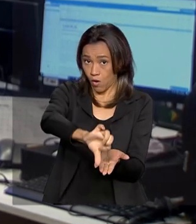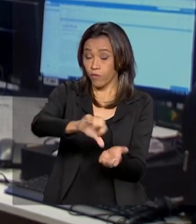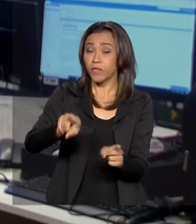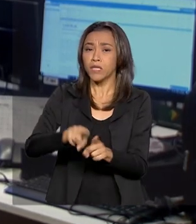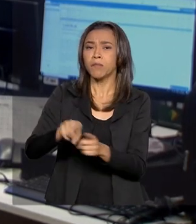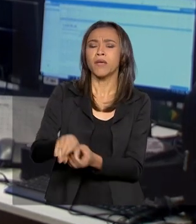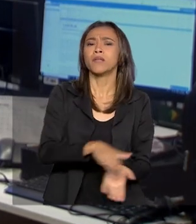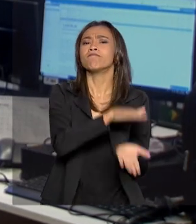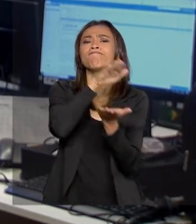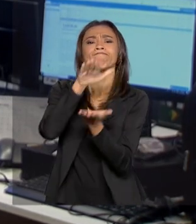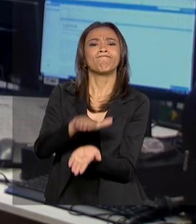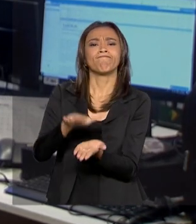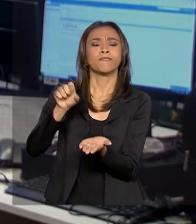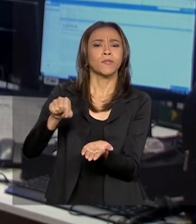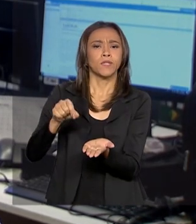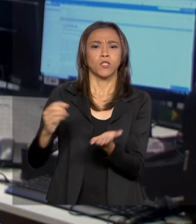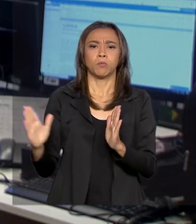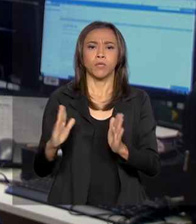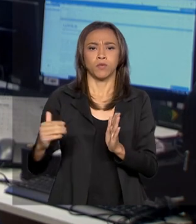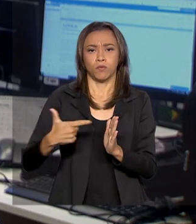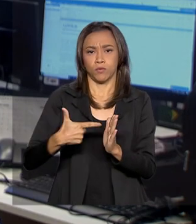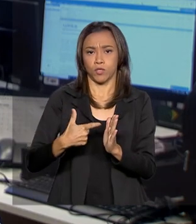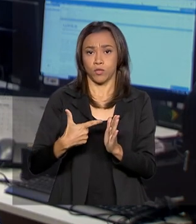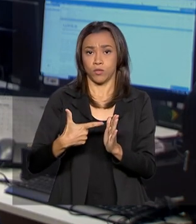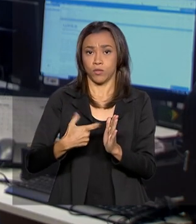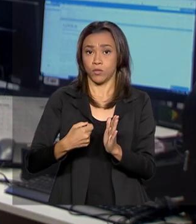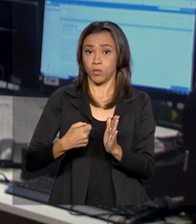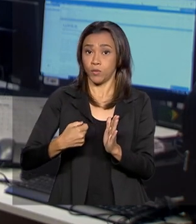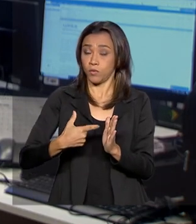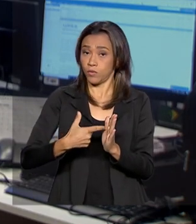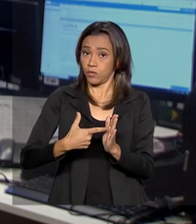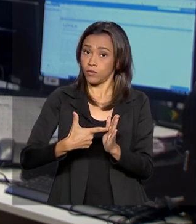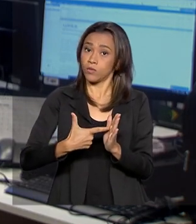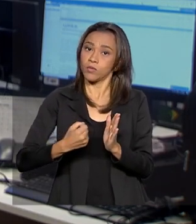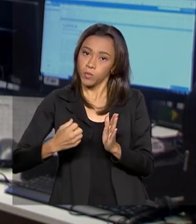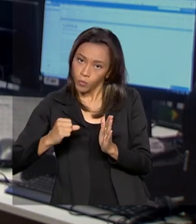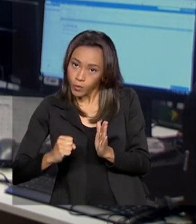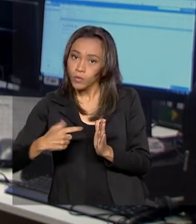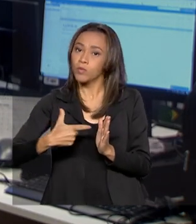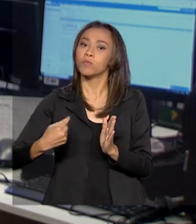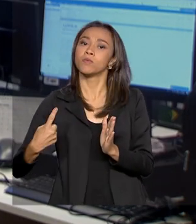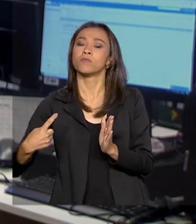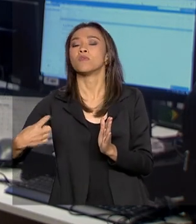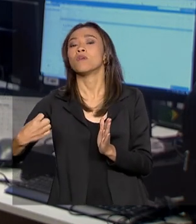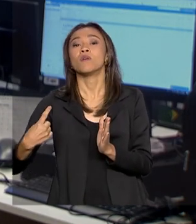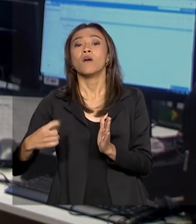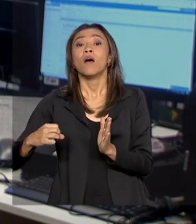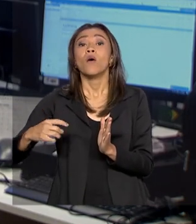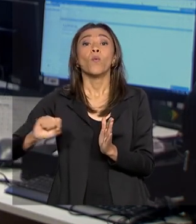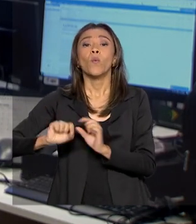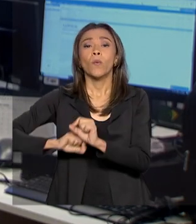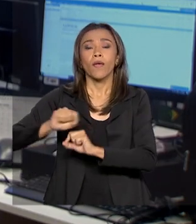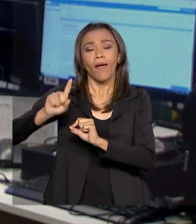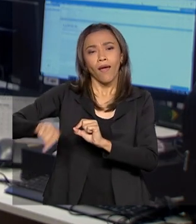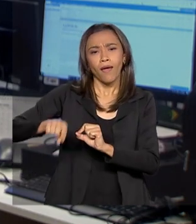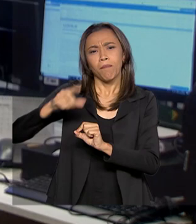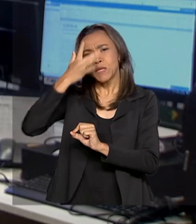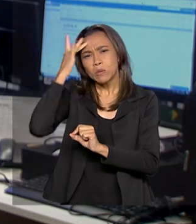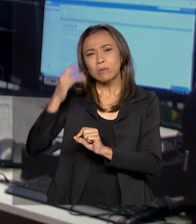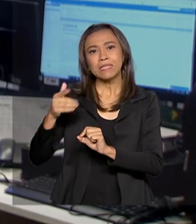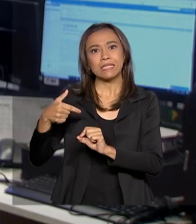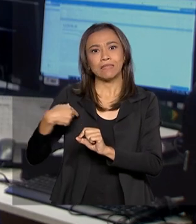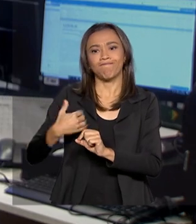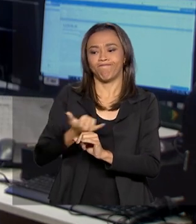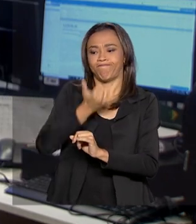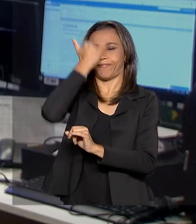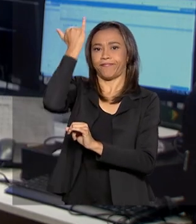restituições dos exercícios de 2008 a 2018. Os lotes residuais são os de contribuintes que caíram na malha